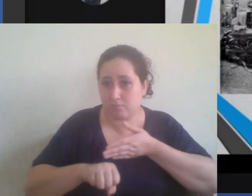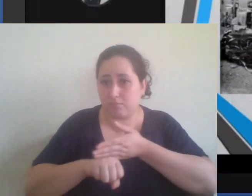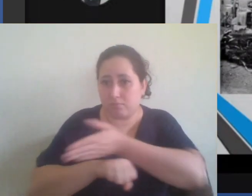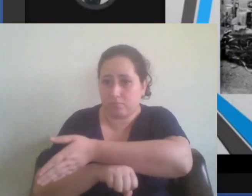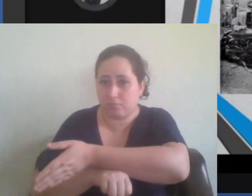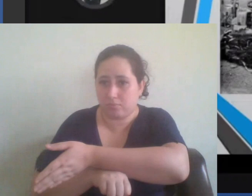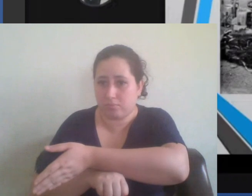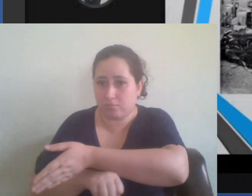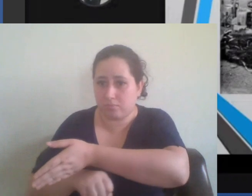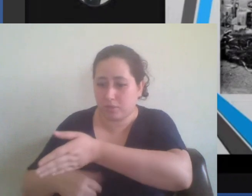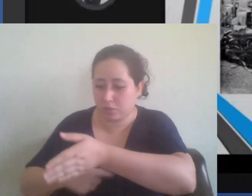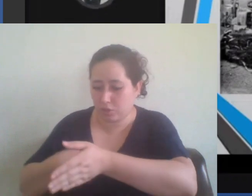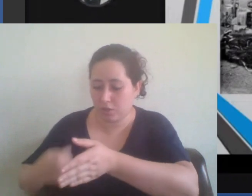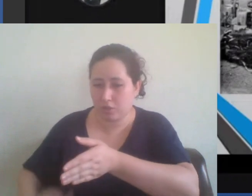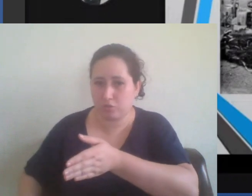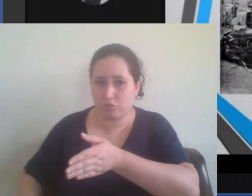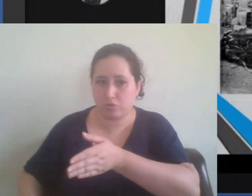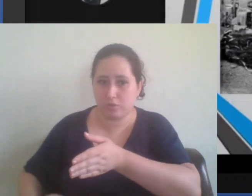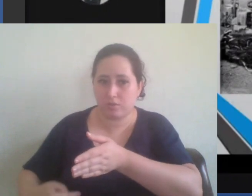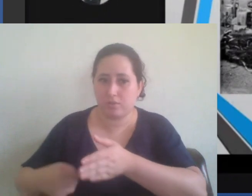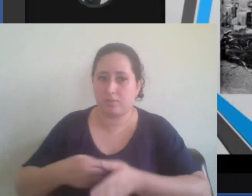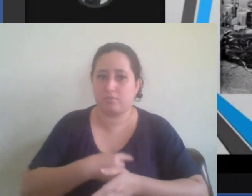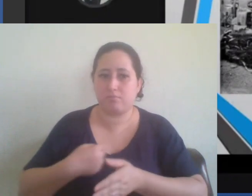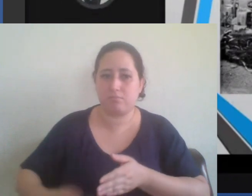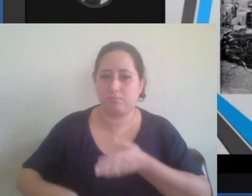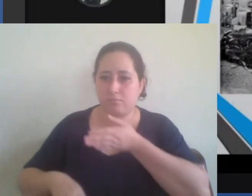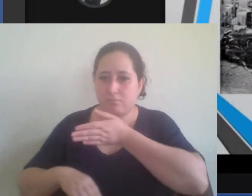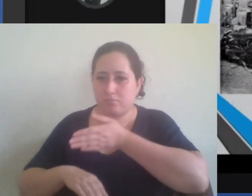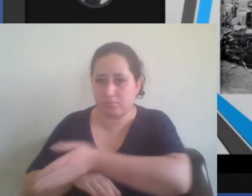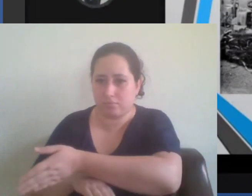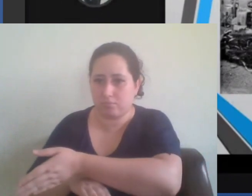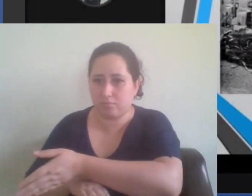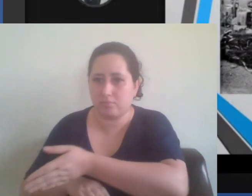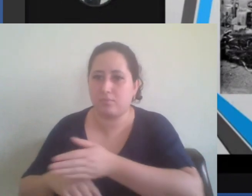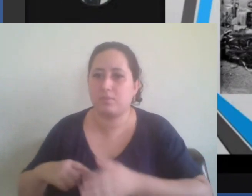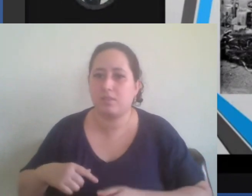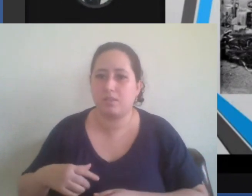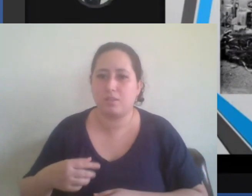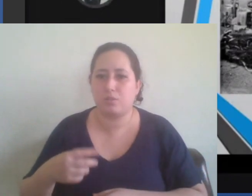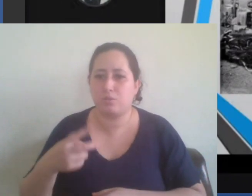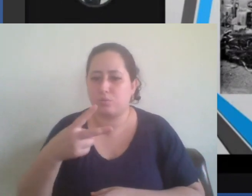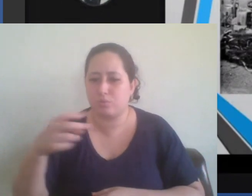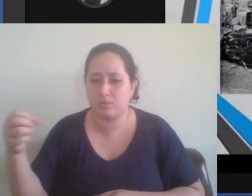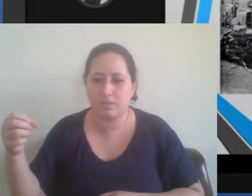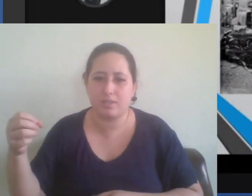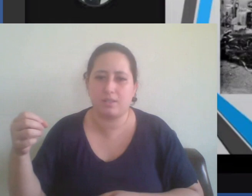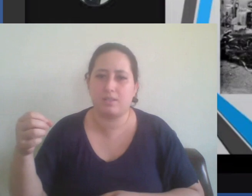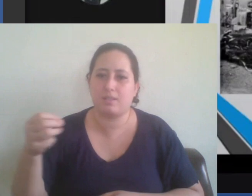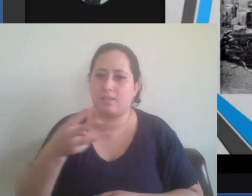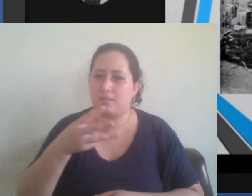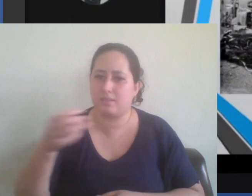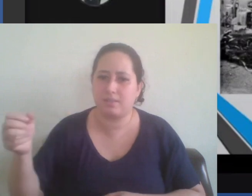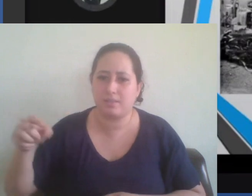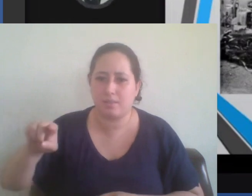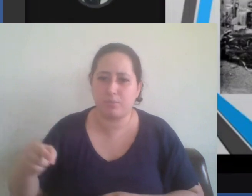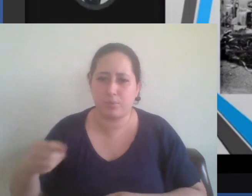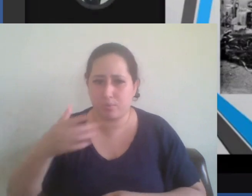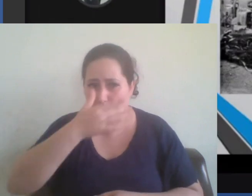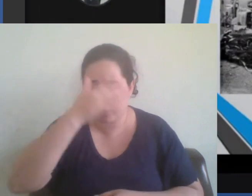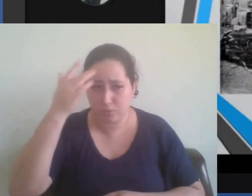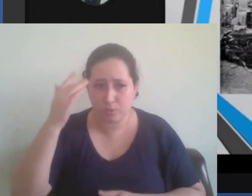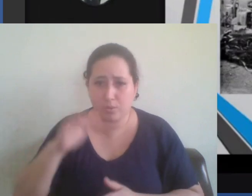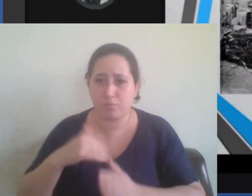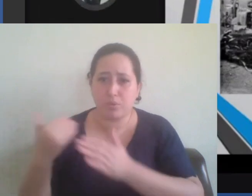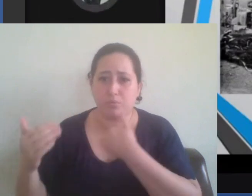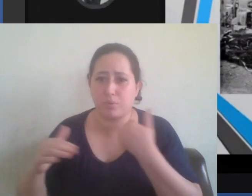do qual em algumas cidades de 200 a 300 mil pessoas foram assassinadas dessa